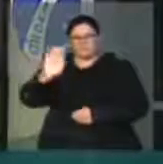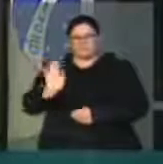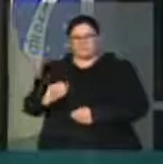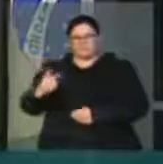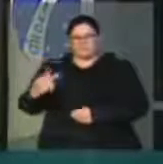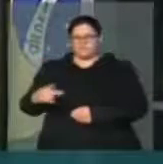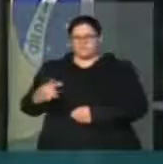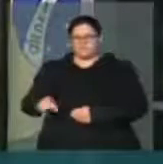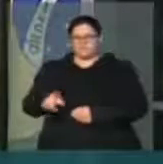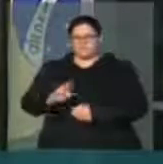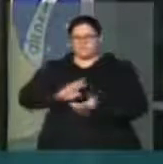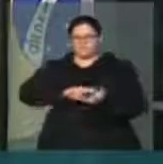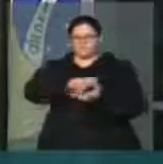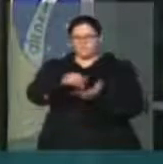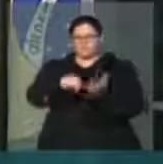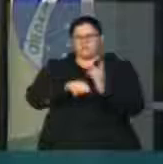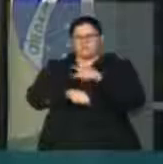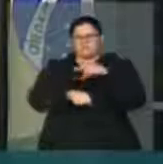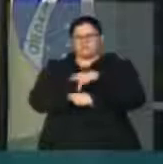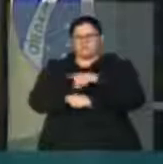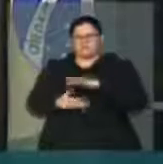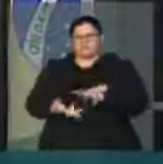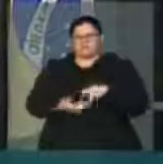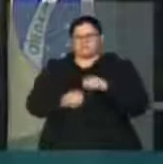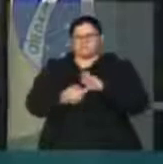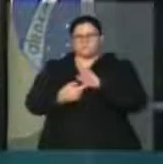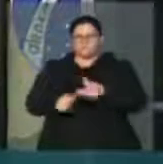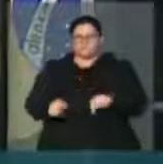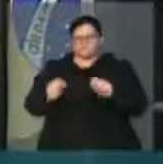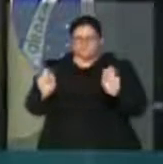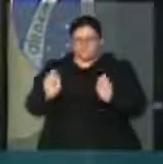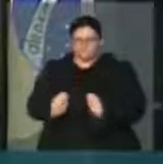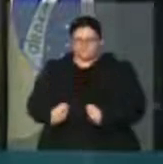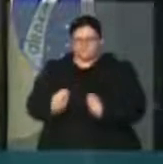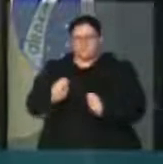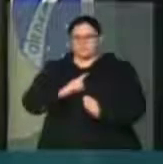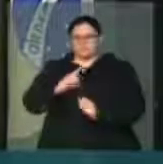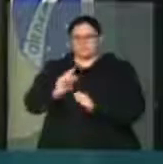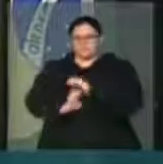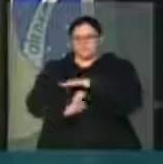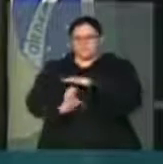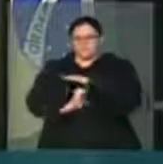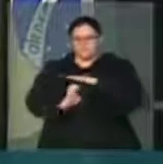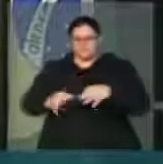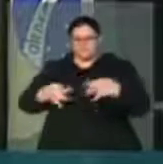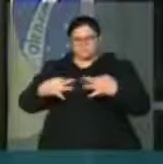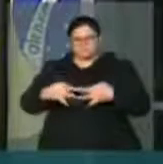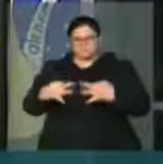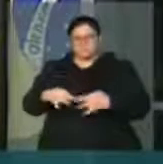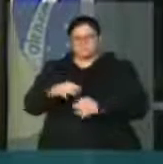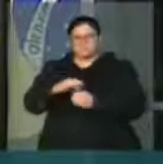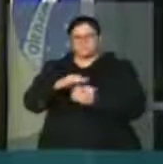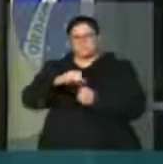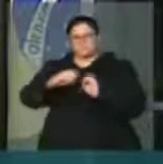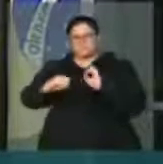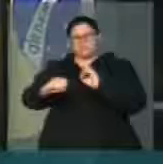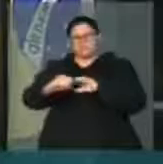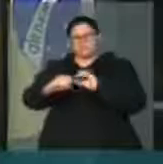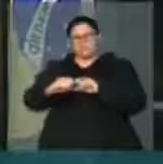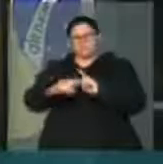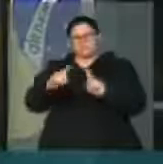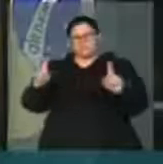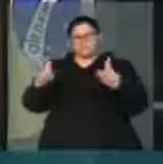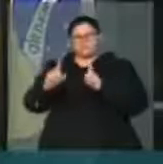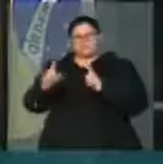exibidas em vários países do mundo, o que mostra não só a capacidade empresarial da Rede Globo, mas sobretudo a capacidade